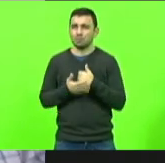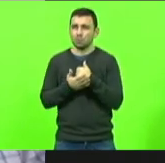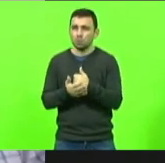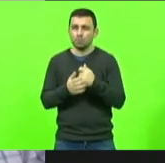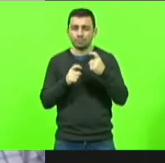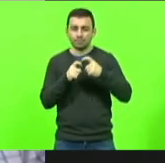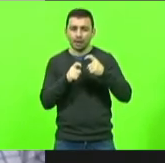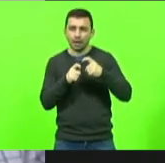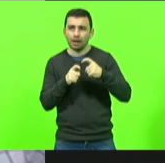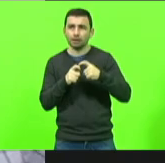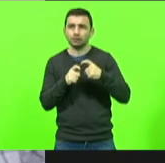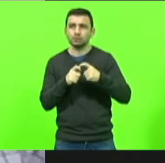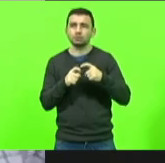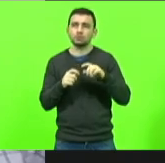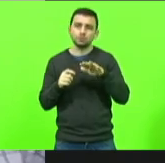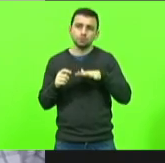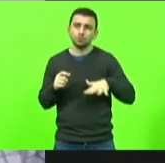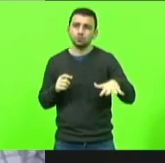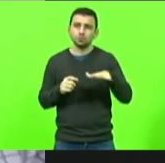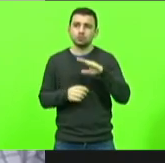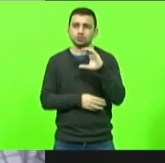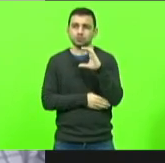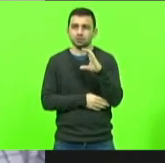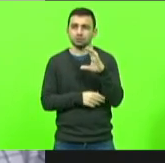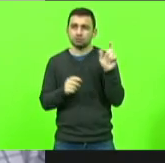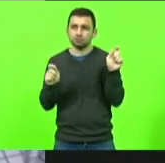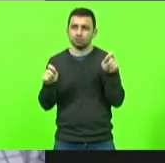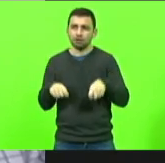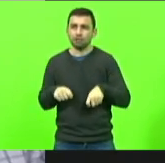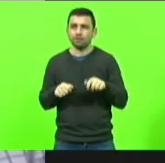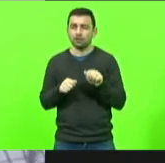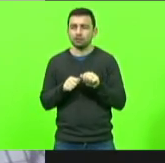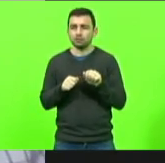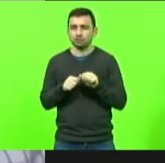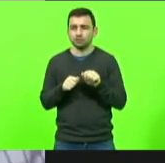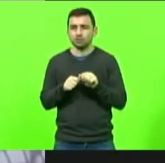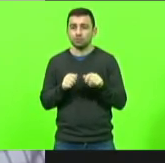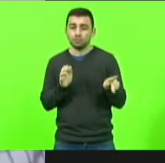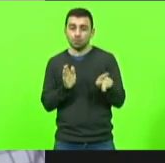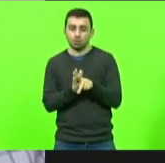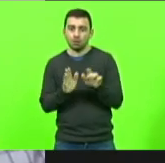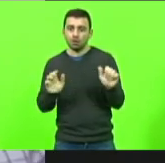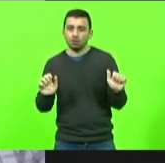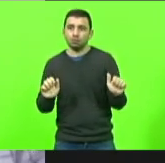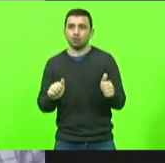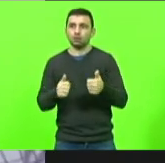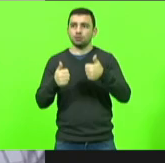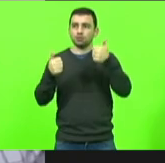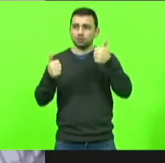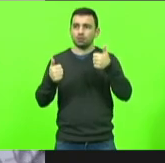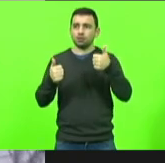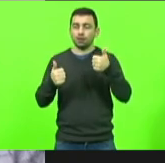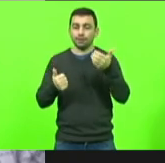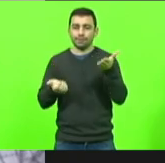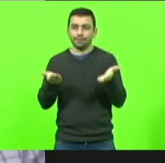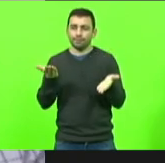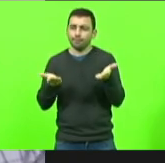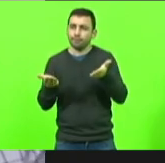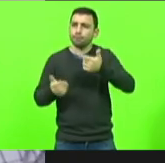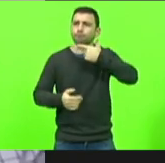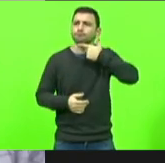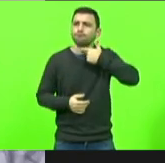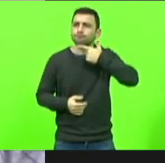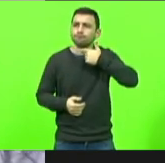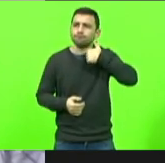a ciência pode fazer é na recuperação do equilíbrio da vontade dessa